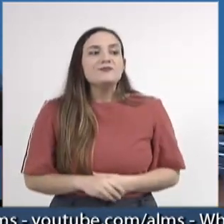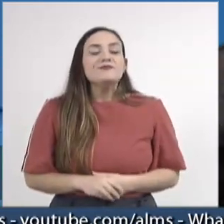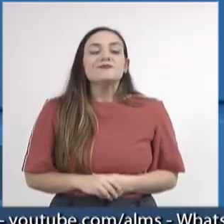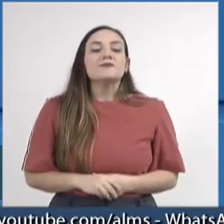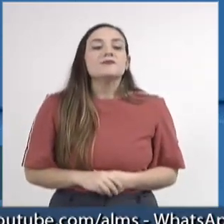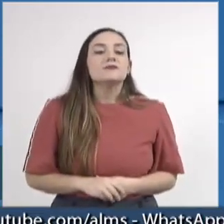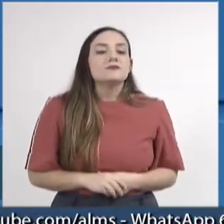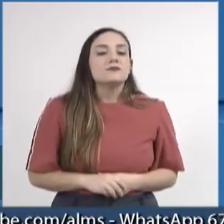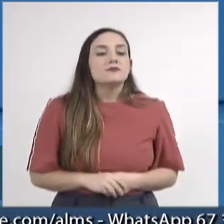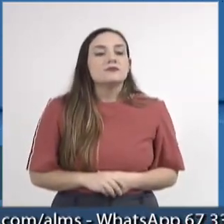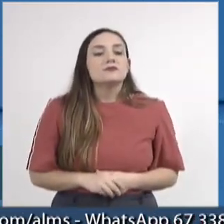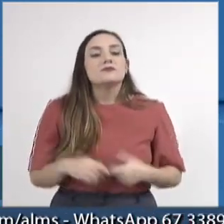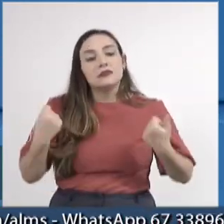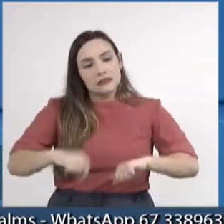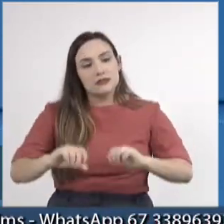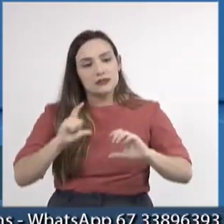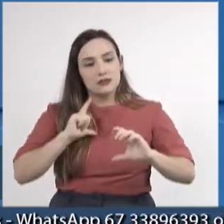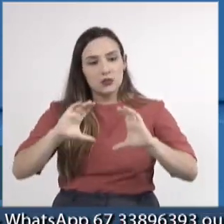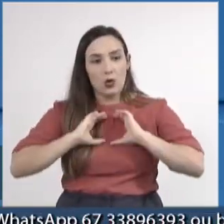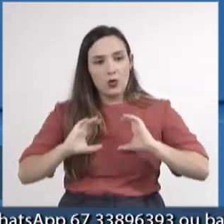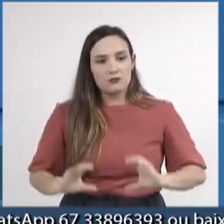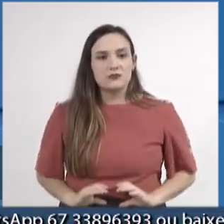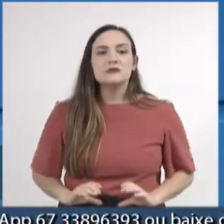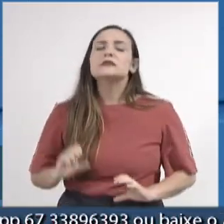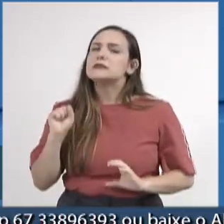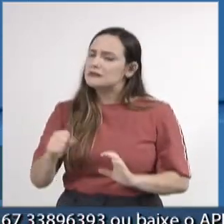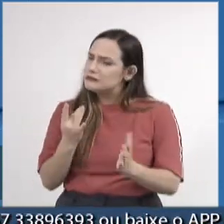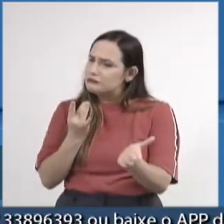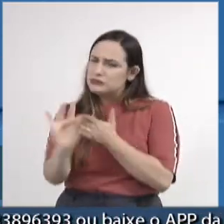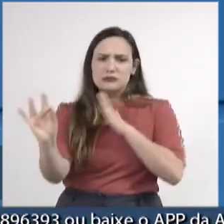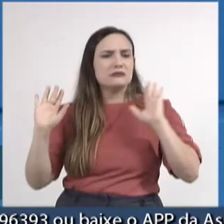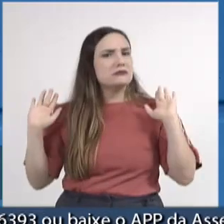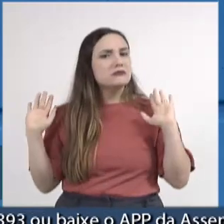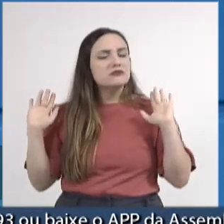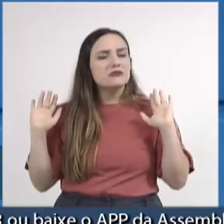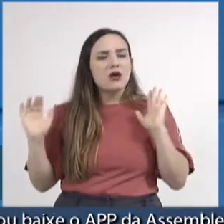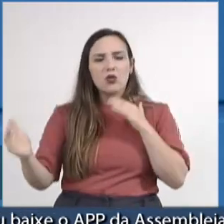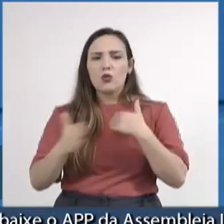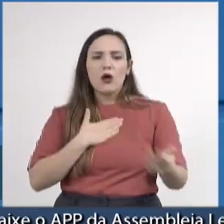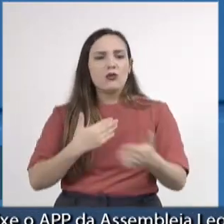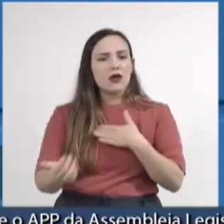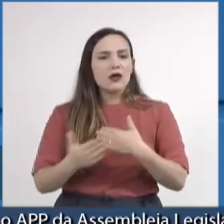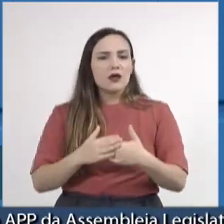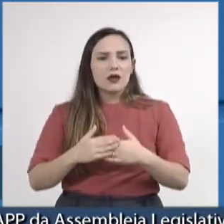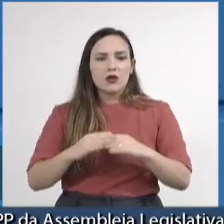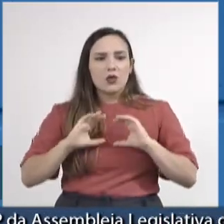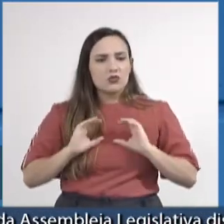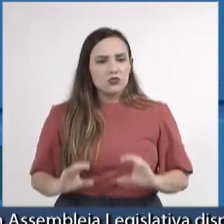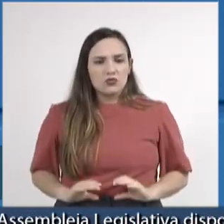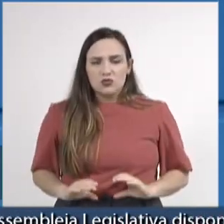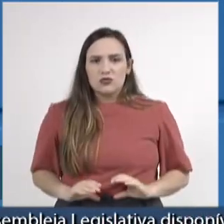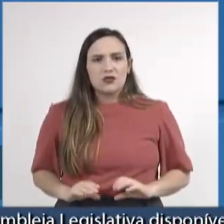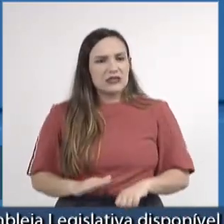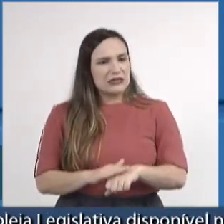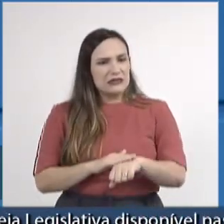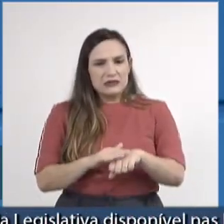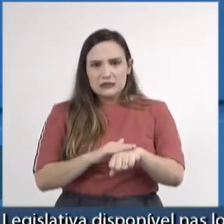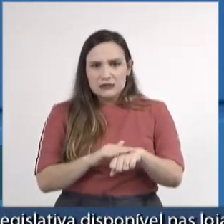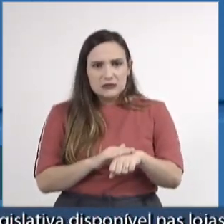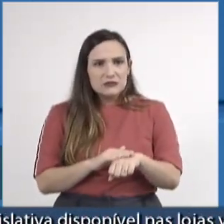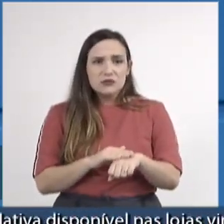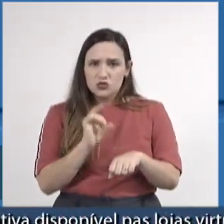que ter um comportamento de repulsa a qualquer tipo de discriminação. Não é só em relação à questão